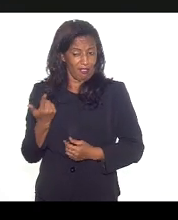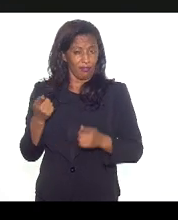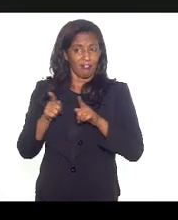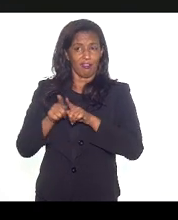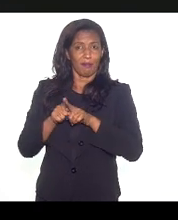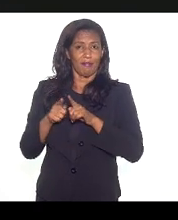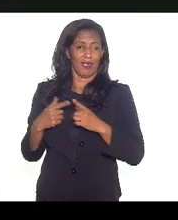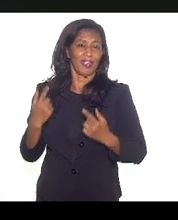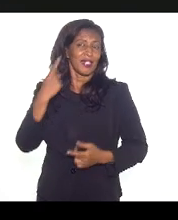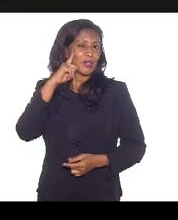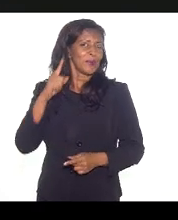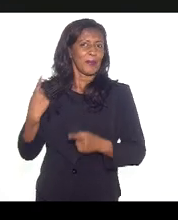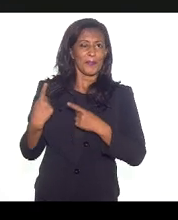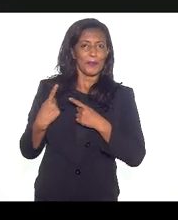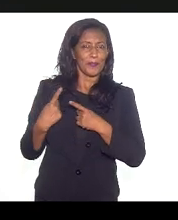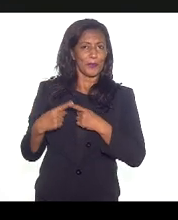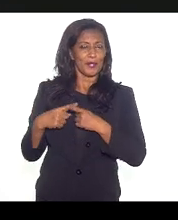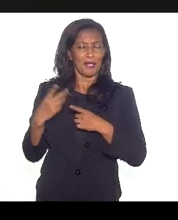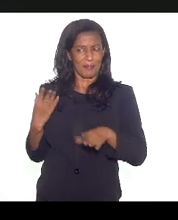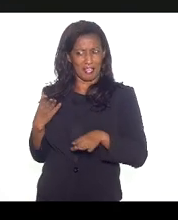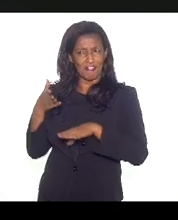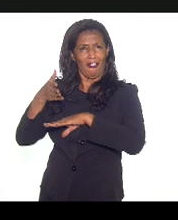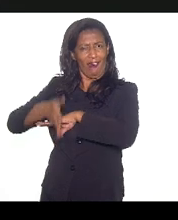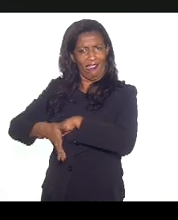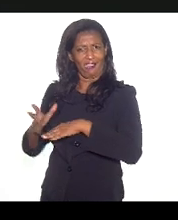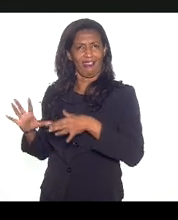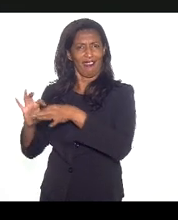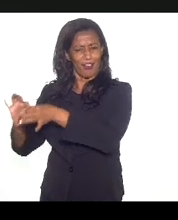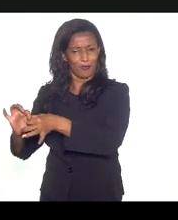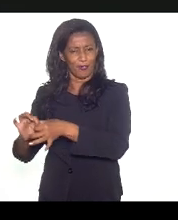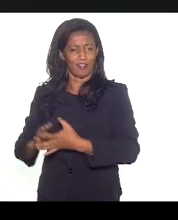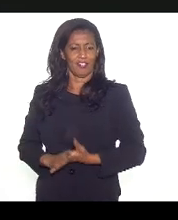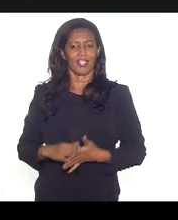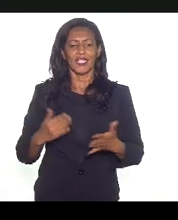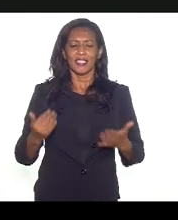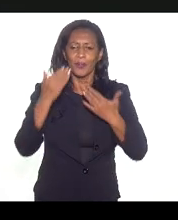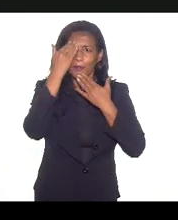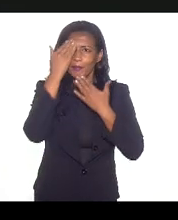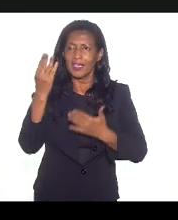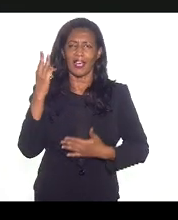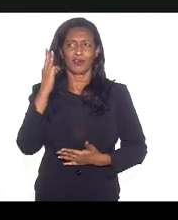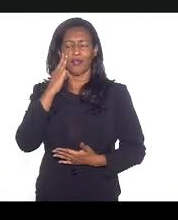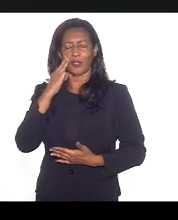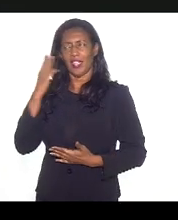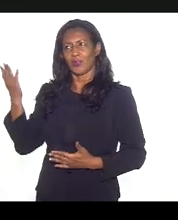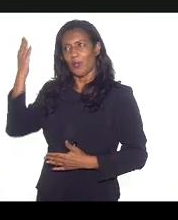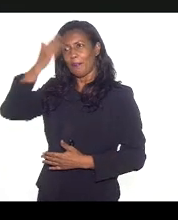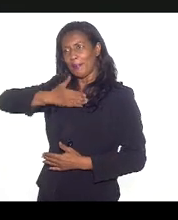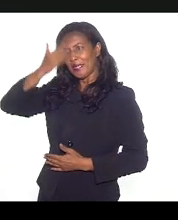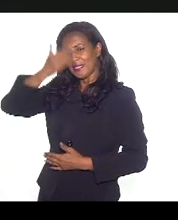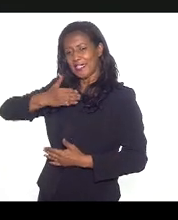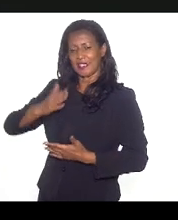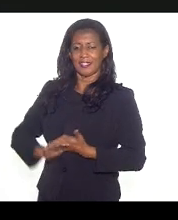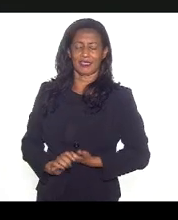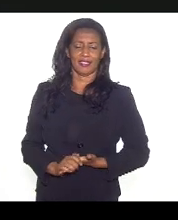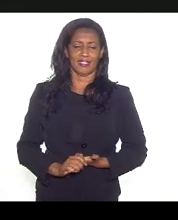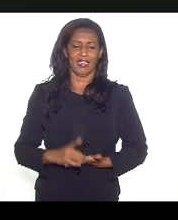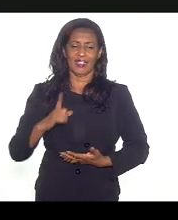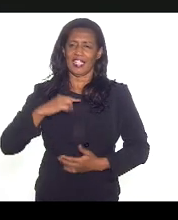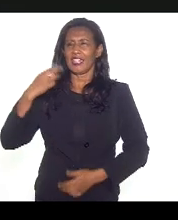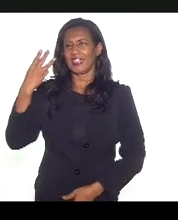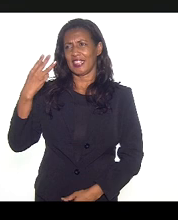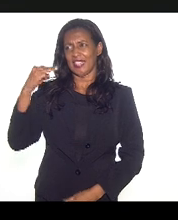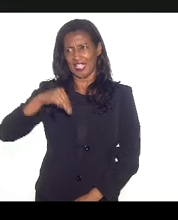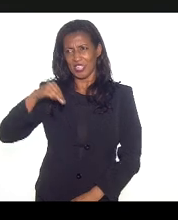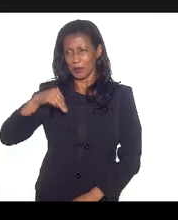Não sei por quê, né? Mas a gente também se enfiou aí nesse troço. Então, deputado Valdeque, muito obrigada pela sua presença. E o senhor tem três minutos